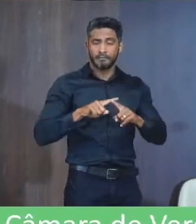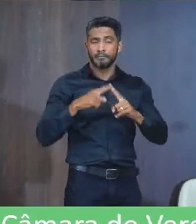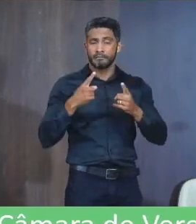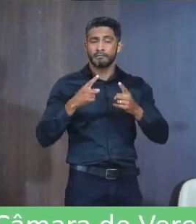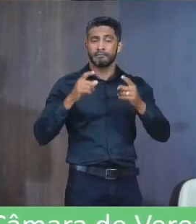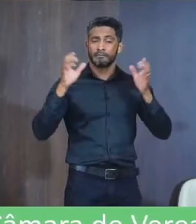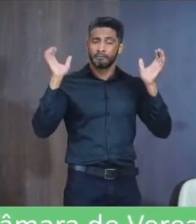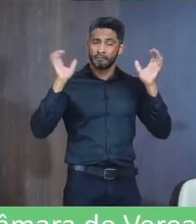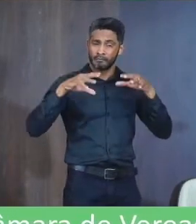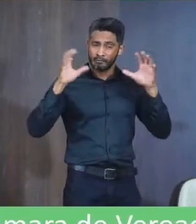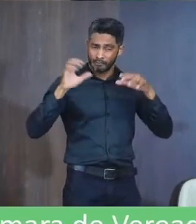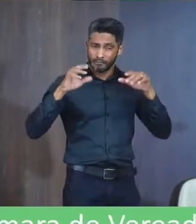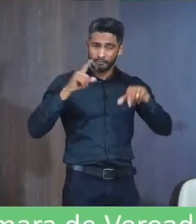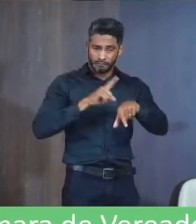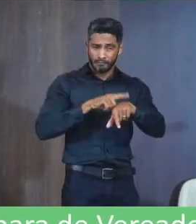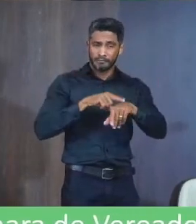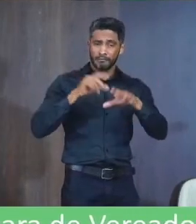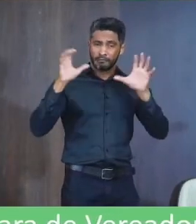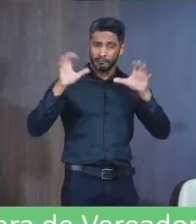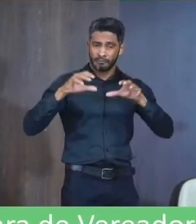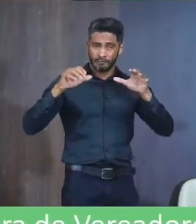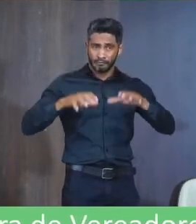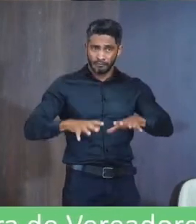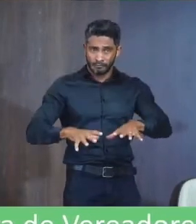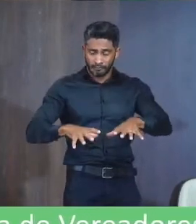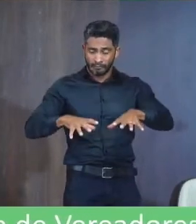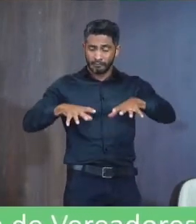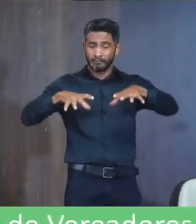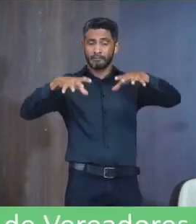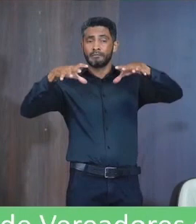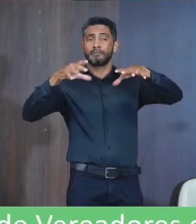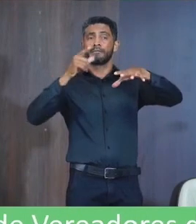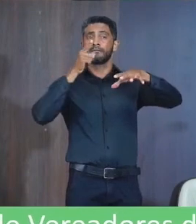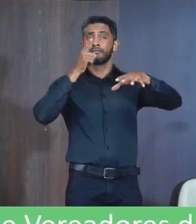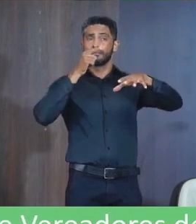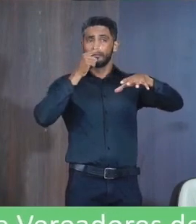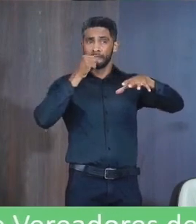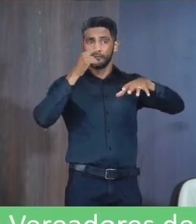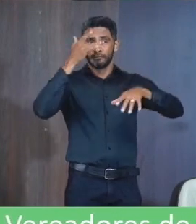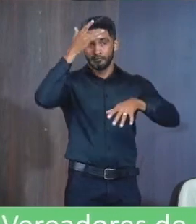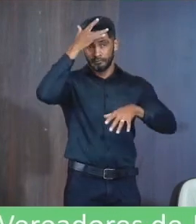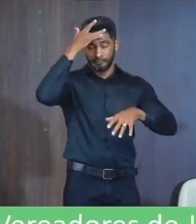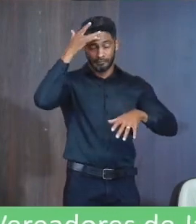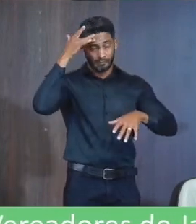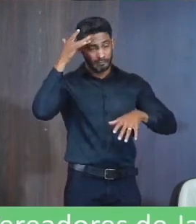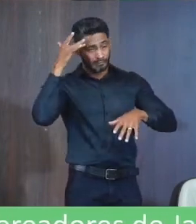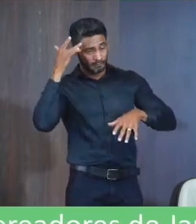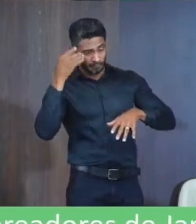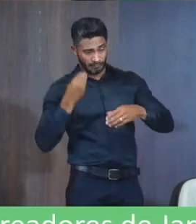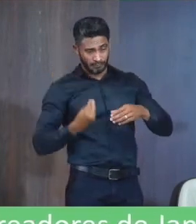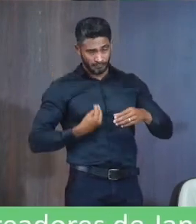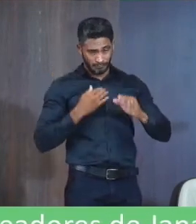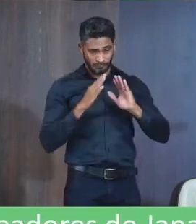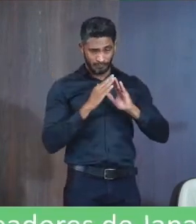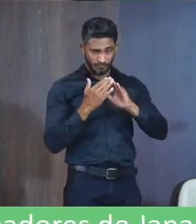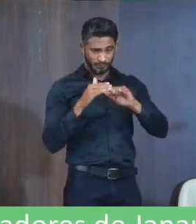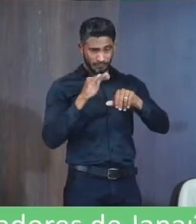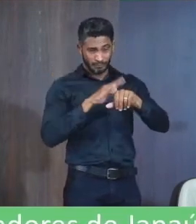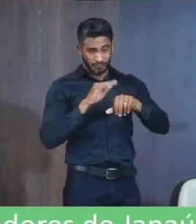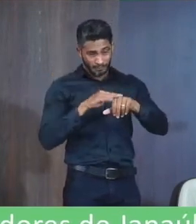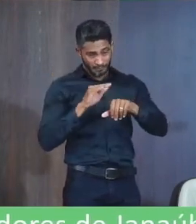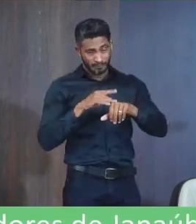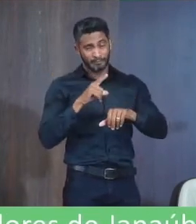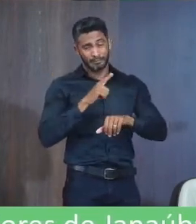da chuva Ou melhor No momento da chuva Criou um atoleiro Lá Os moradores Me chamaram Naquele local Tem